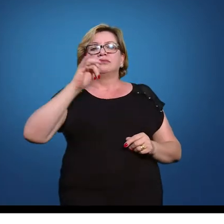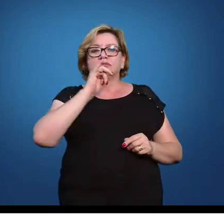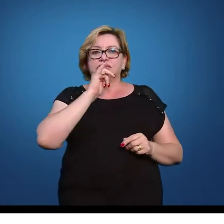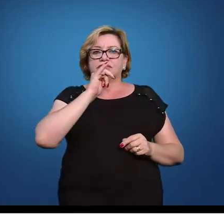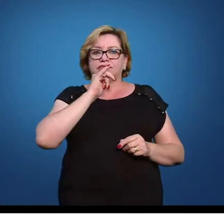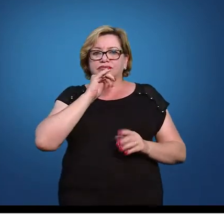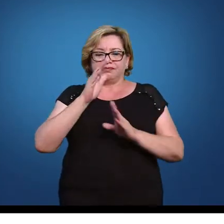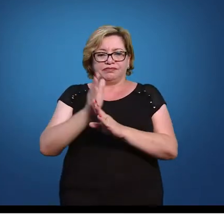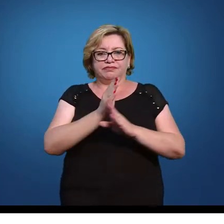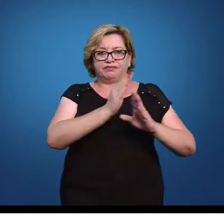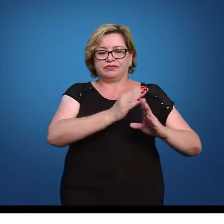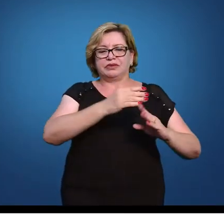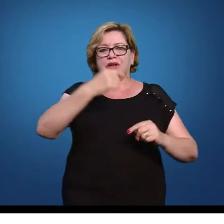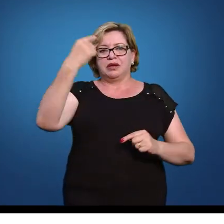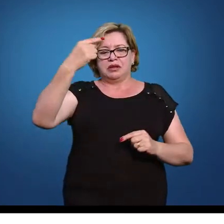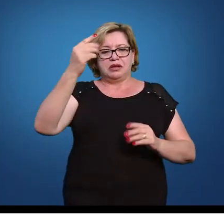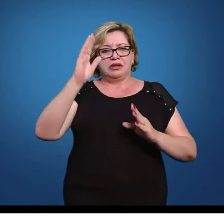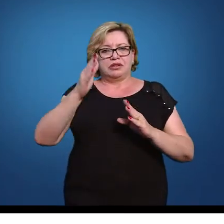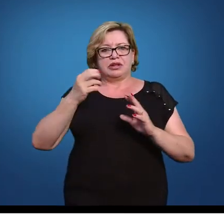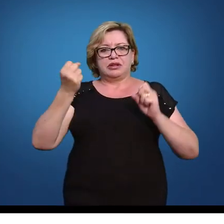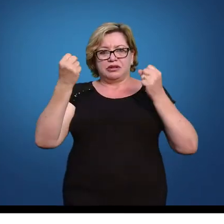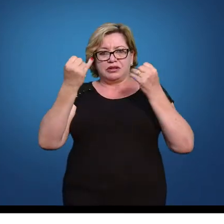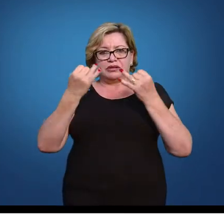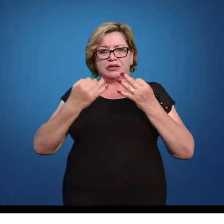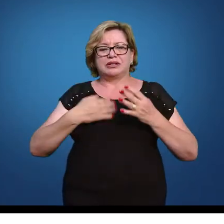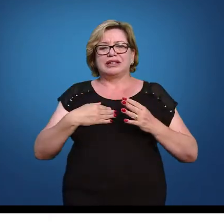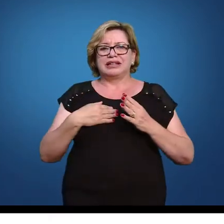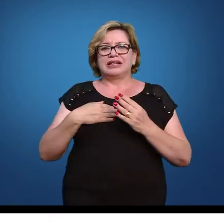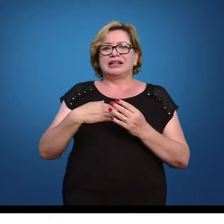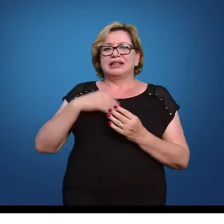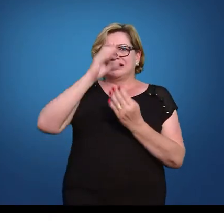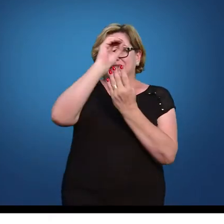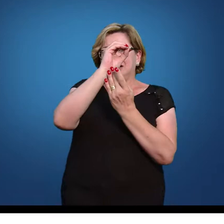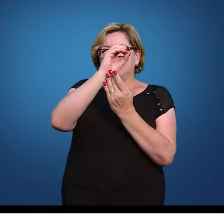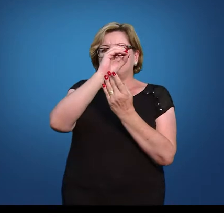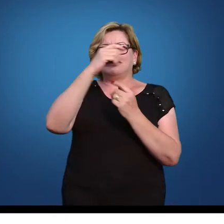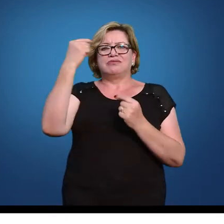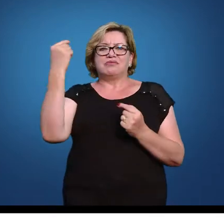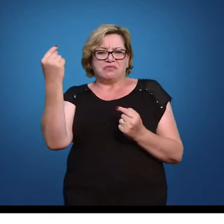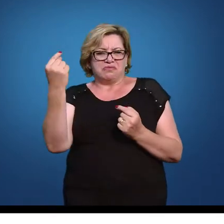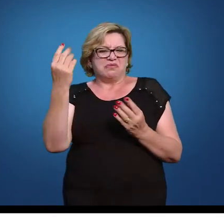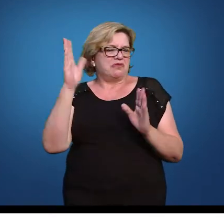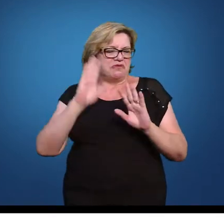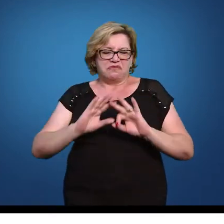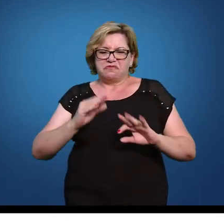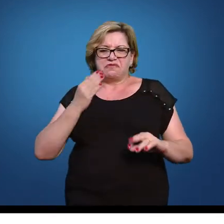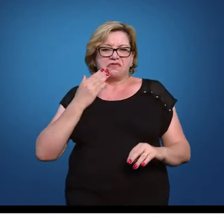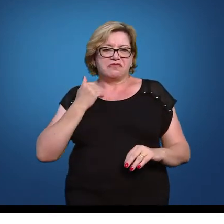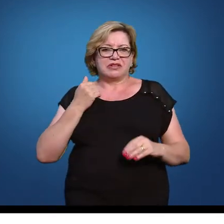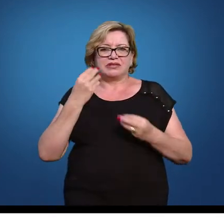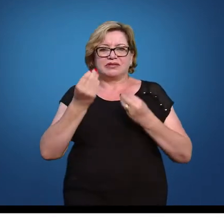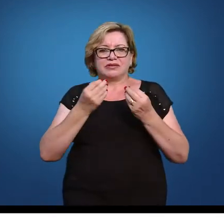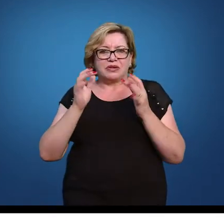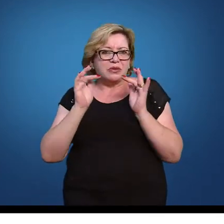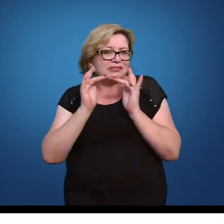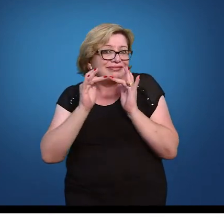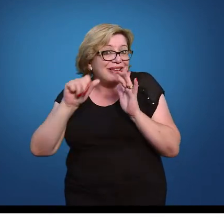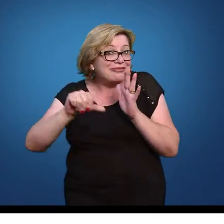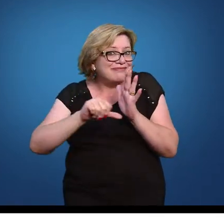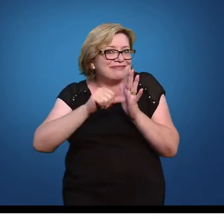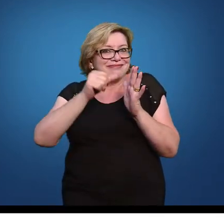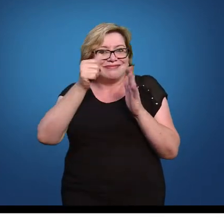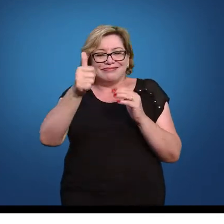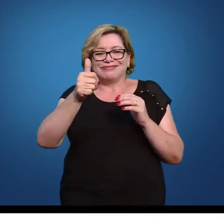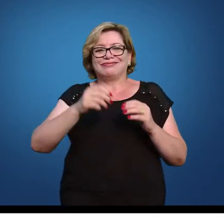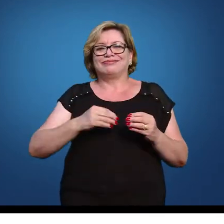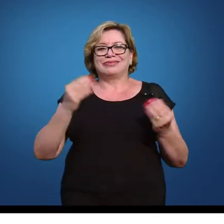No nosso primeiro exemplo a gente colocou, eu coloquei de propósito média 0 e desvio padrão 1 porque a gente estava tendo o primeiro contato com a tabela Z